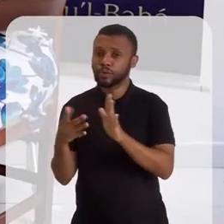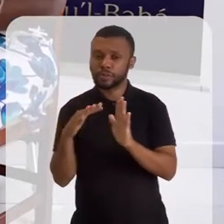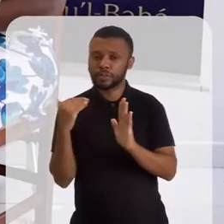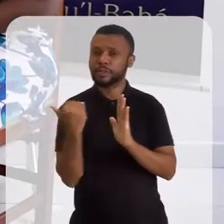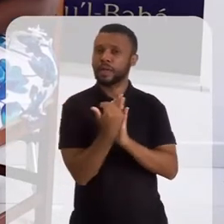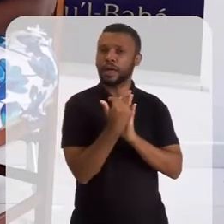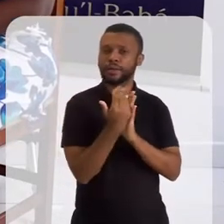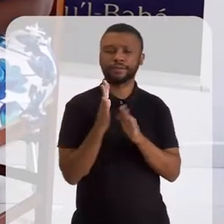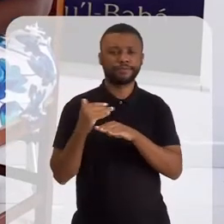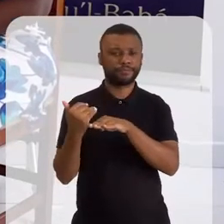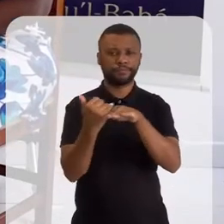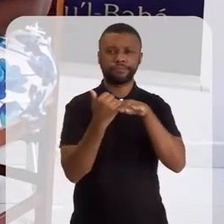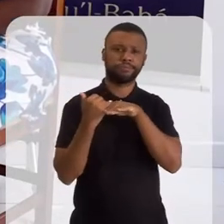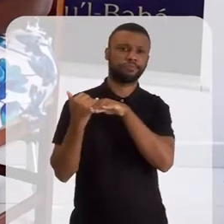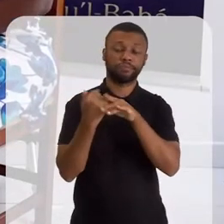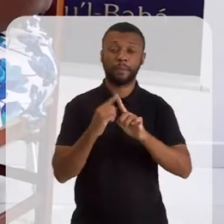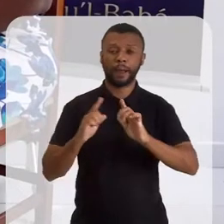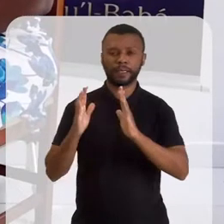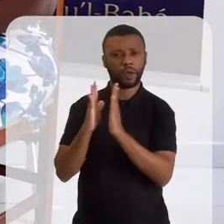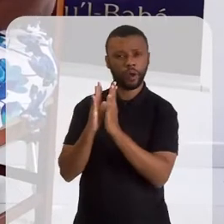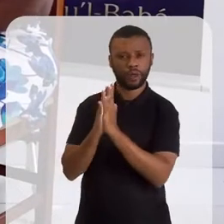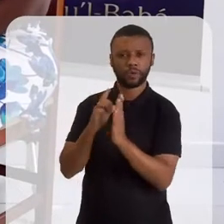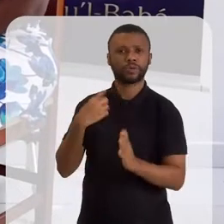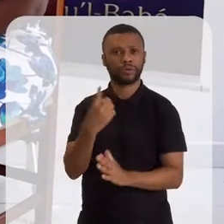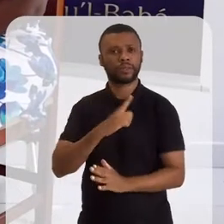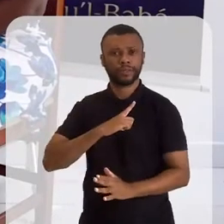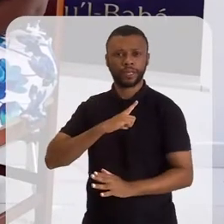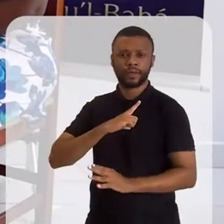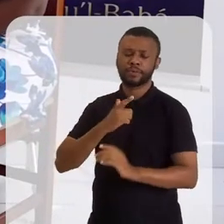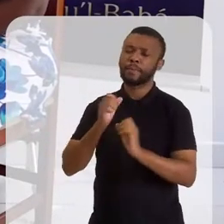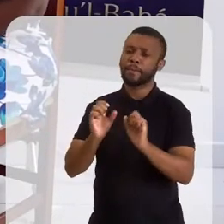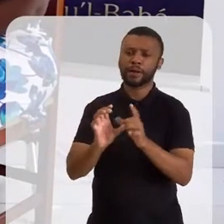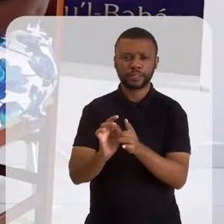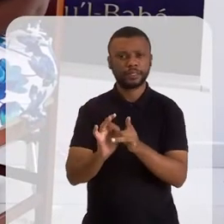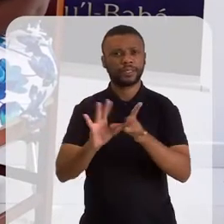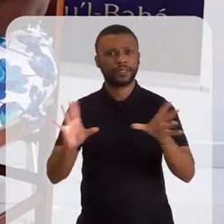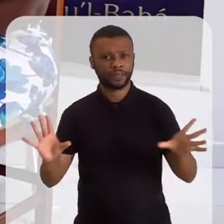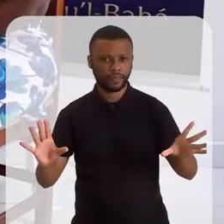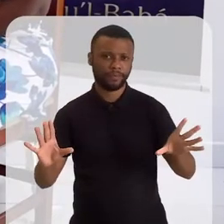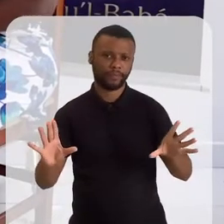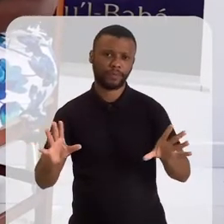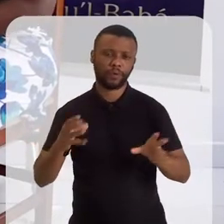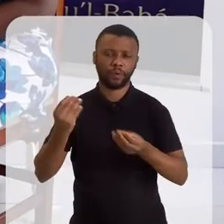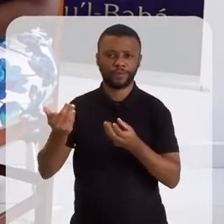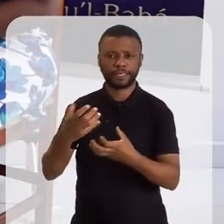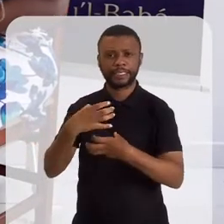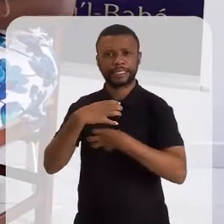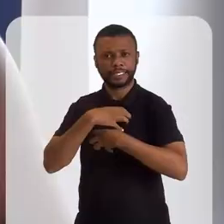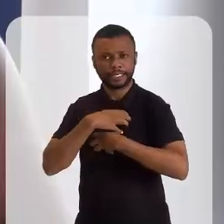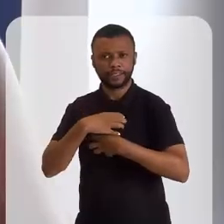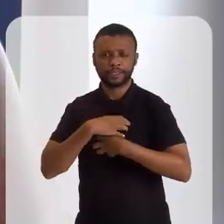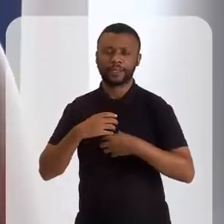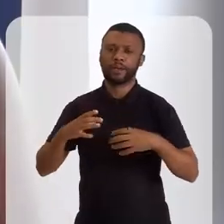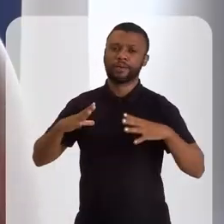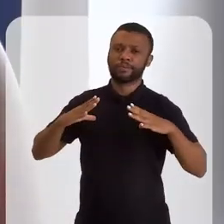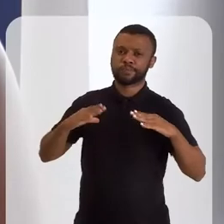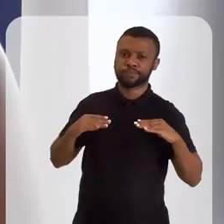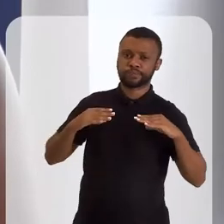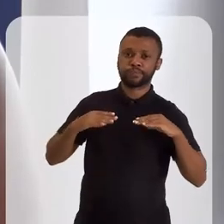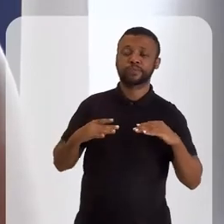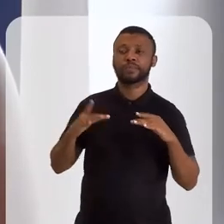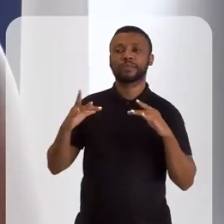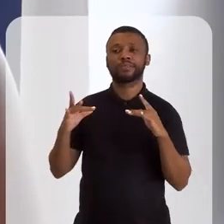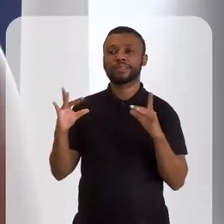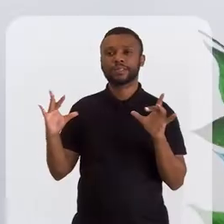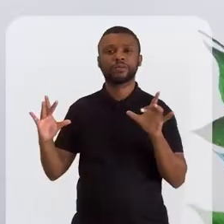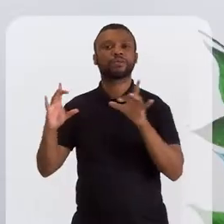Mas as outras orações que a gente tem, você pode fazer da forma como você realmente se sentir confortável e mais se conectado